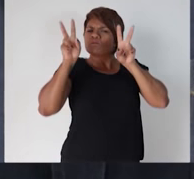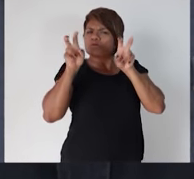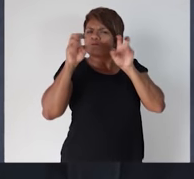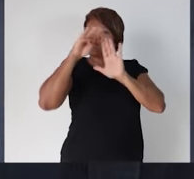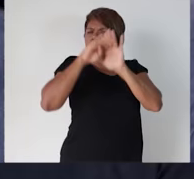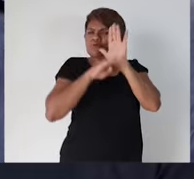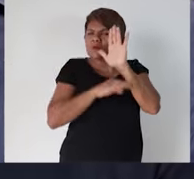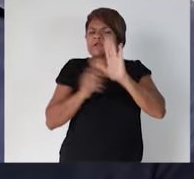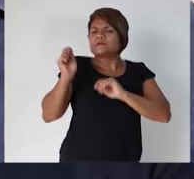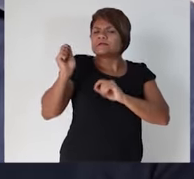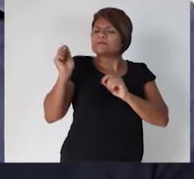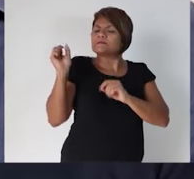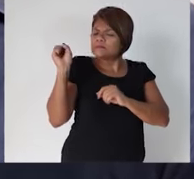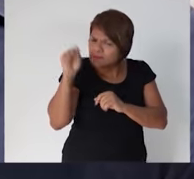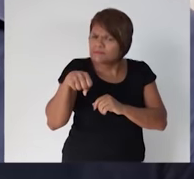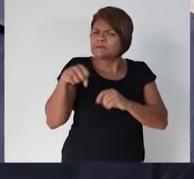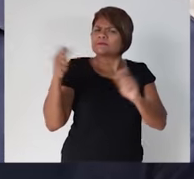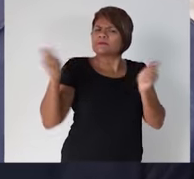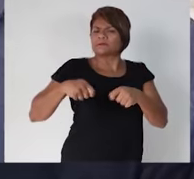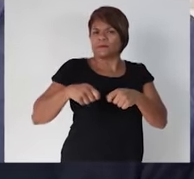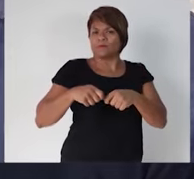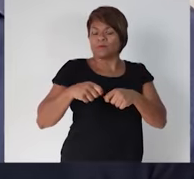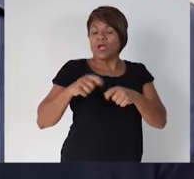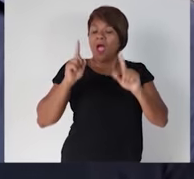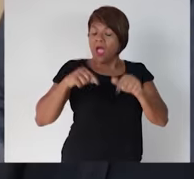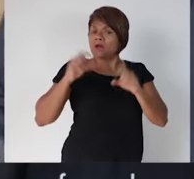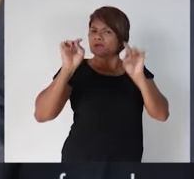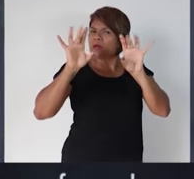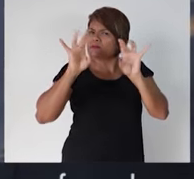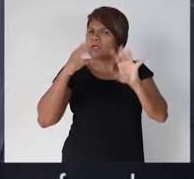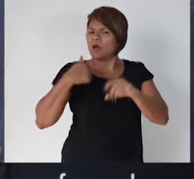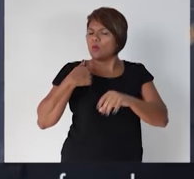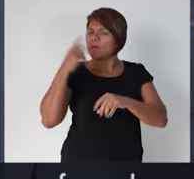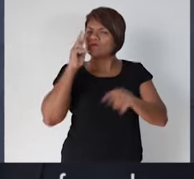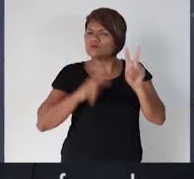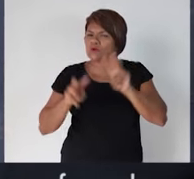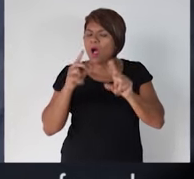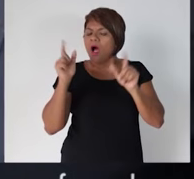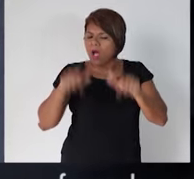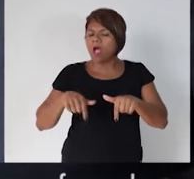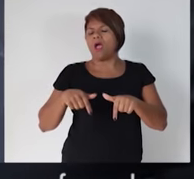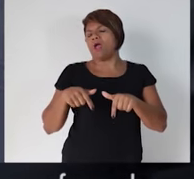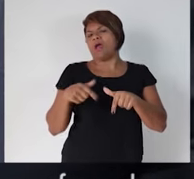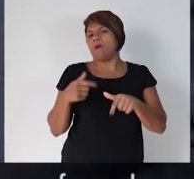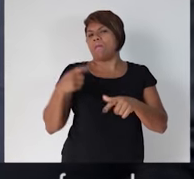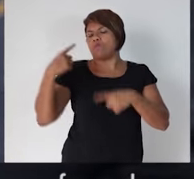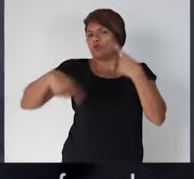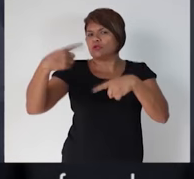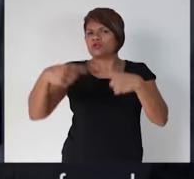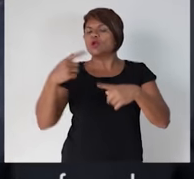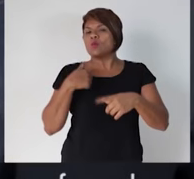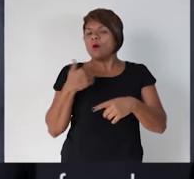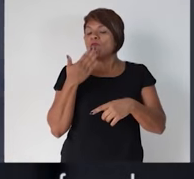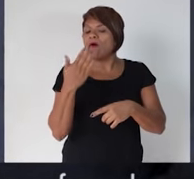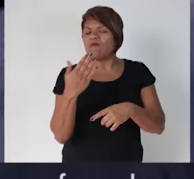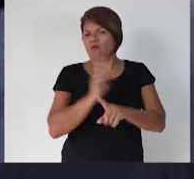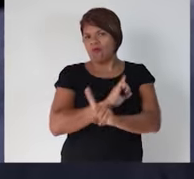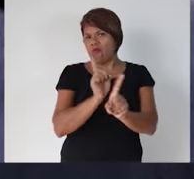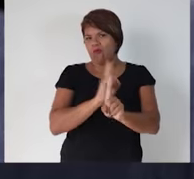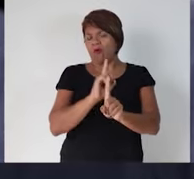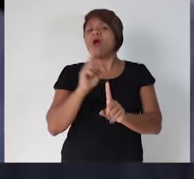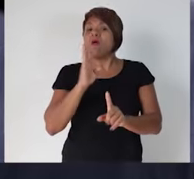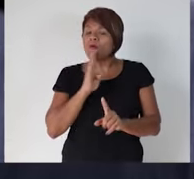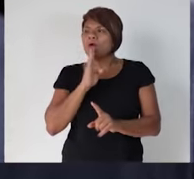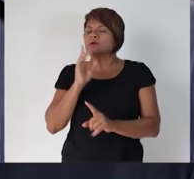Sim ao Bosso. Essa é uma carta muito especial. Na minha visão política, não é nenhum favor que nós estamos fazendo.